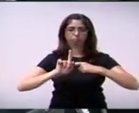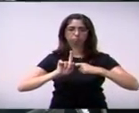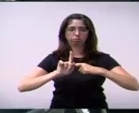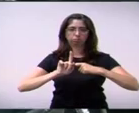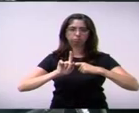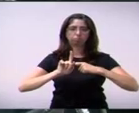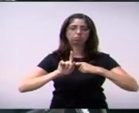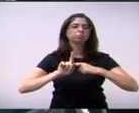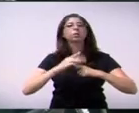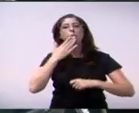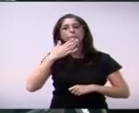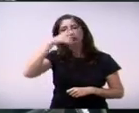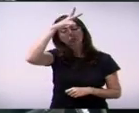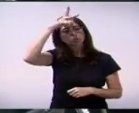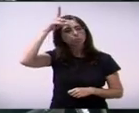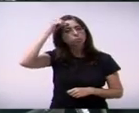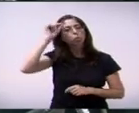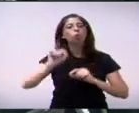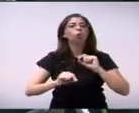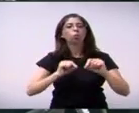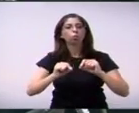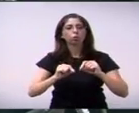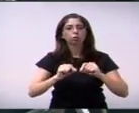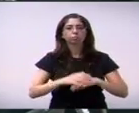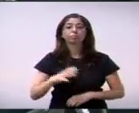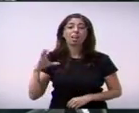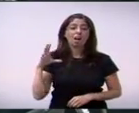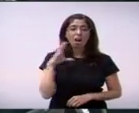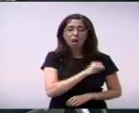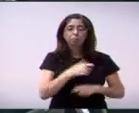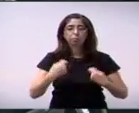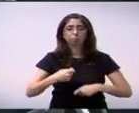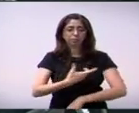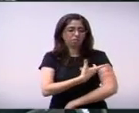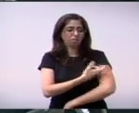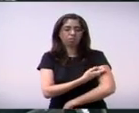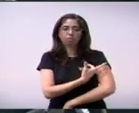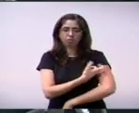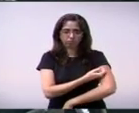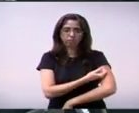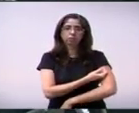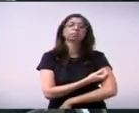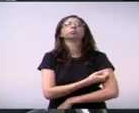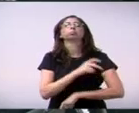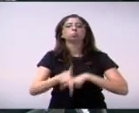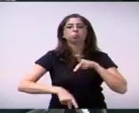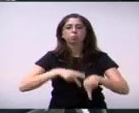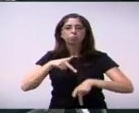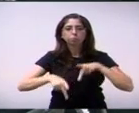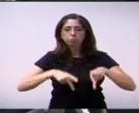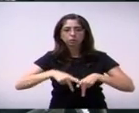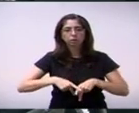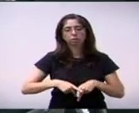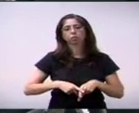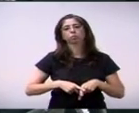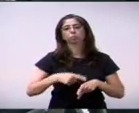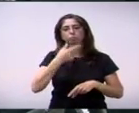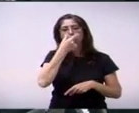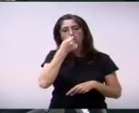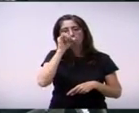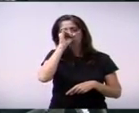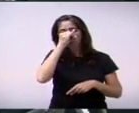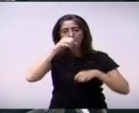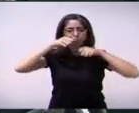solicita ao executivo a antecipação da campanha de vacinação contra a gripe,